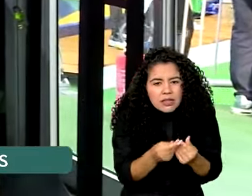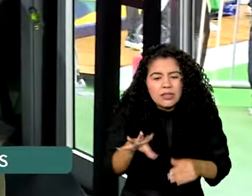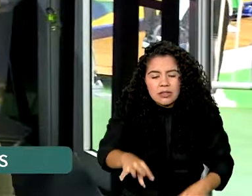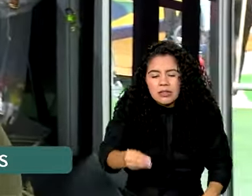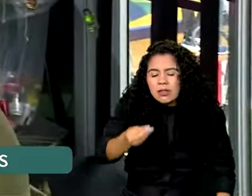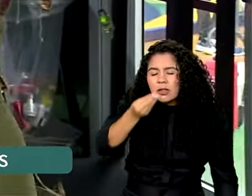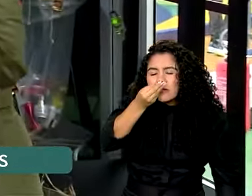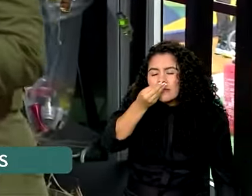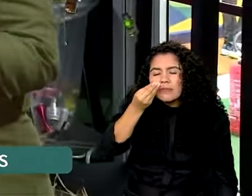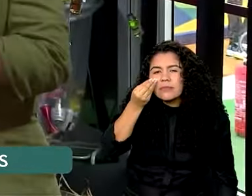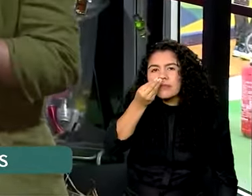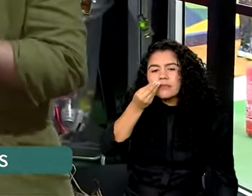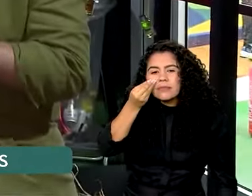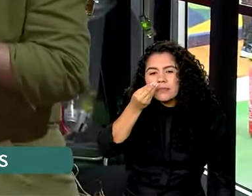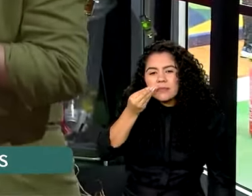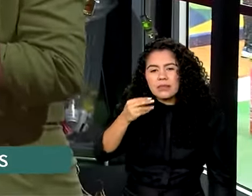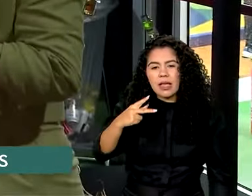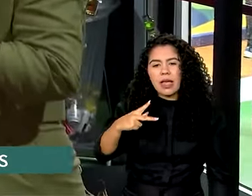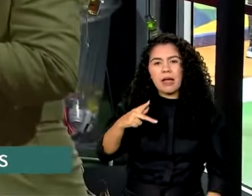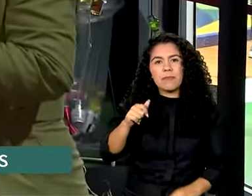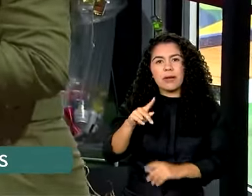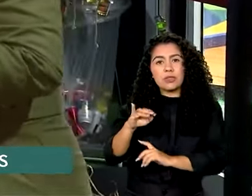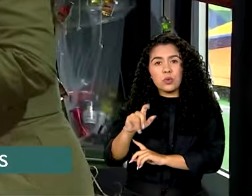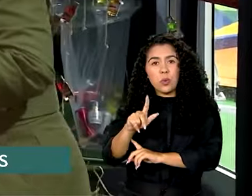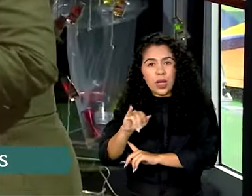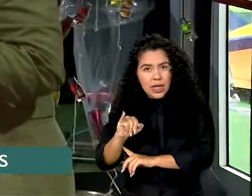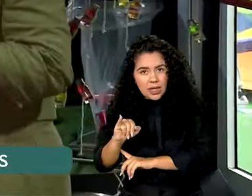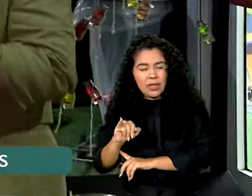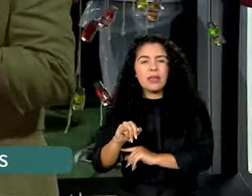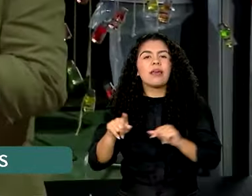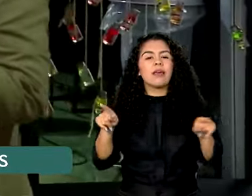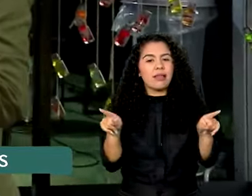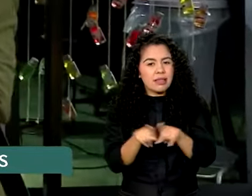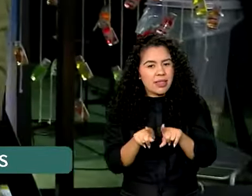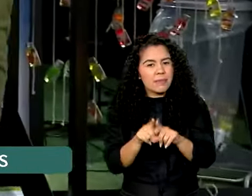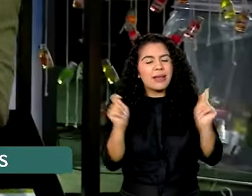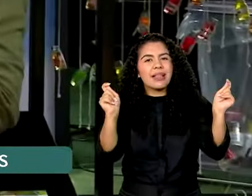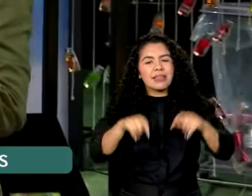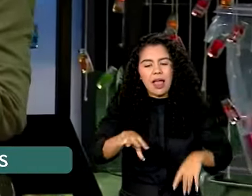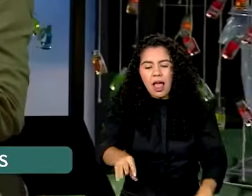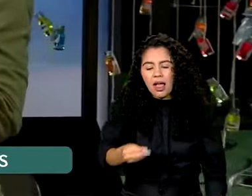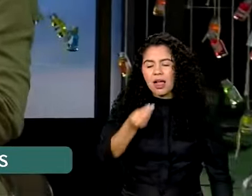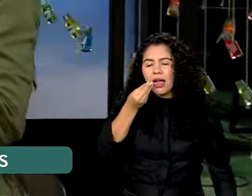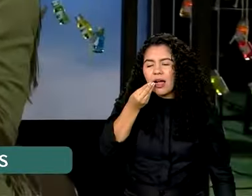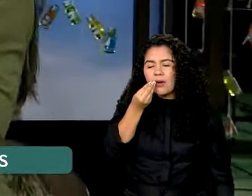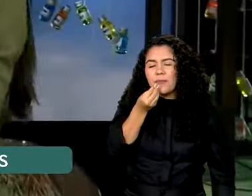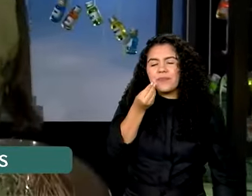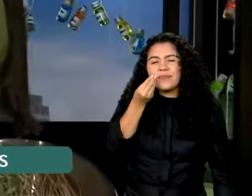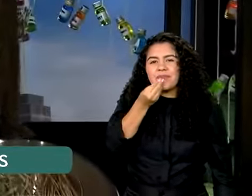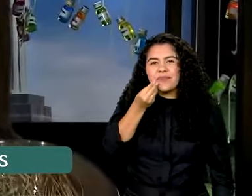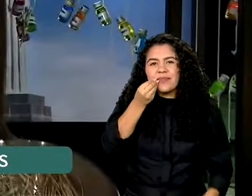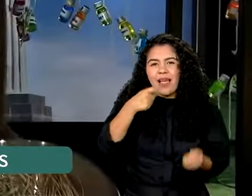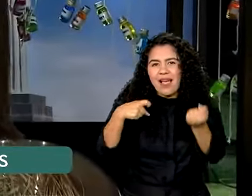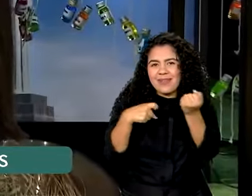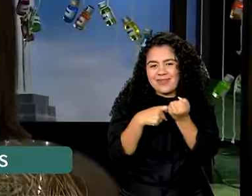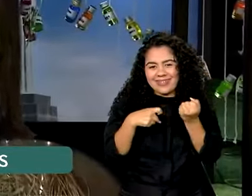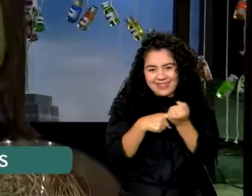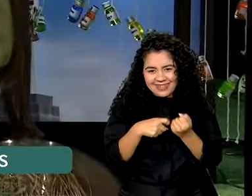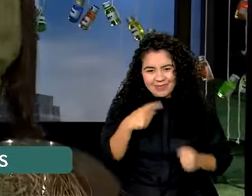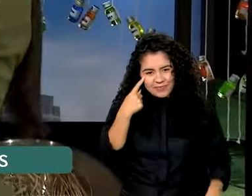cheiro do patchouli e, é claro, saborear a famosa castanha do Pará.